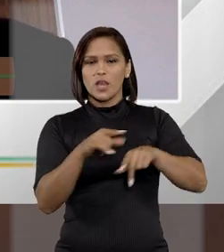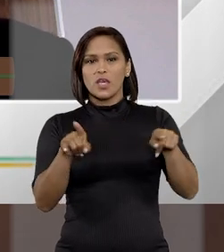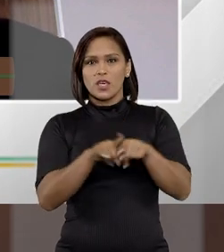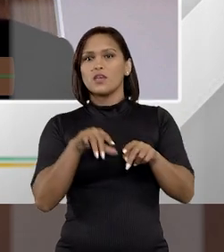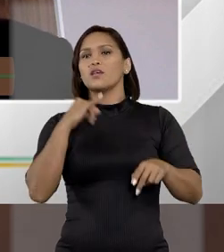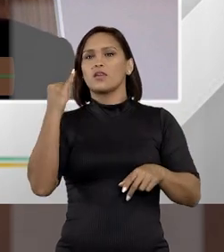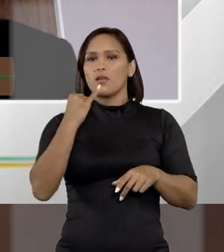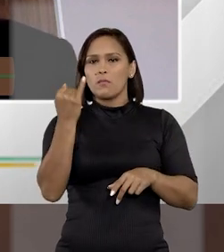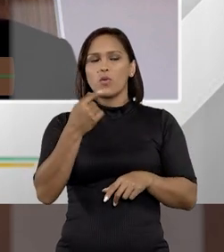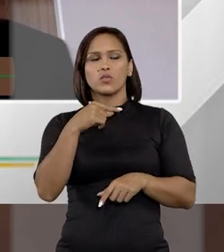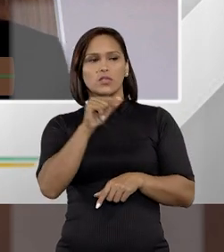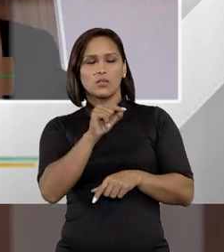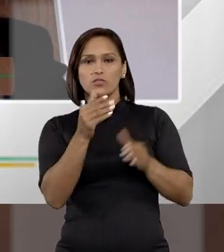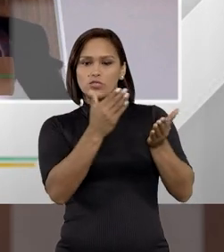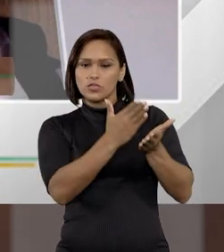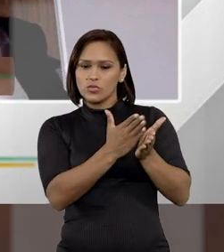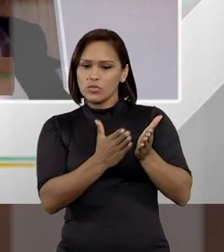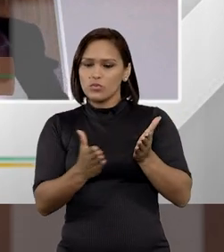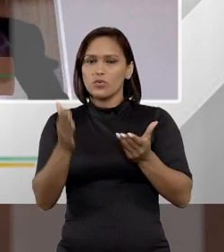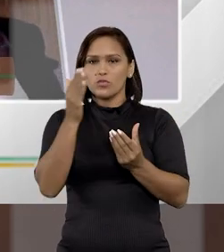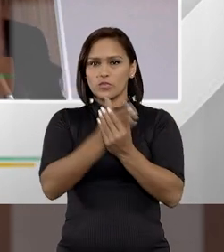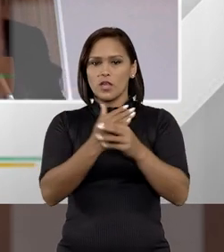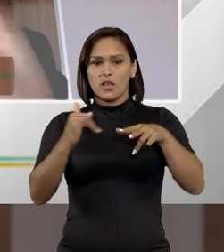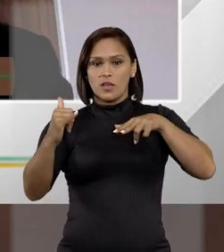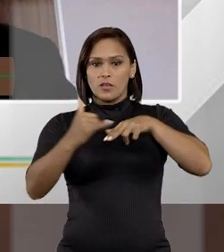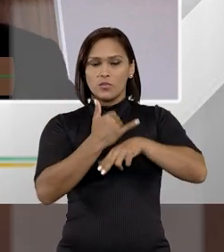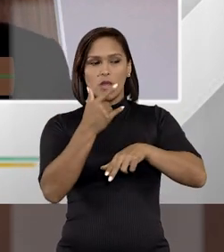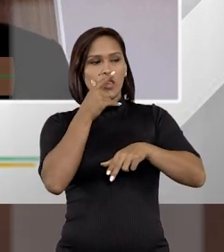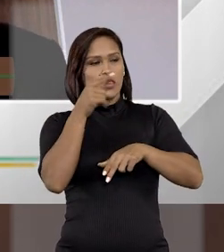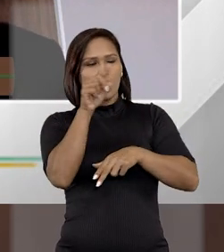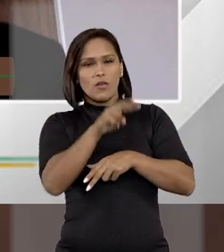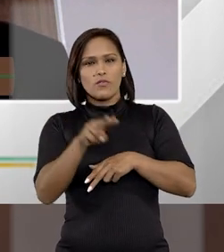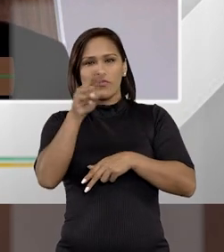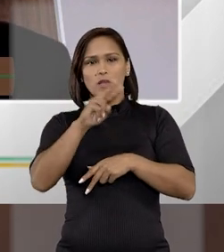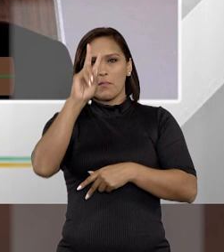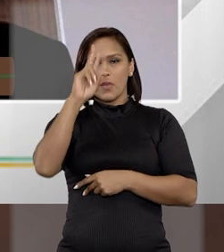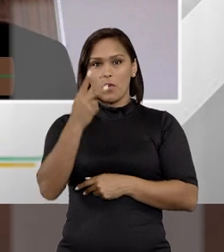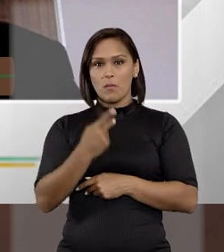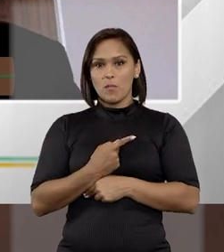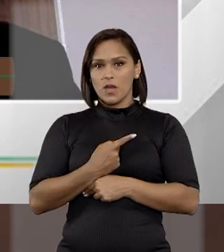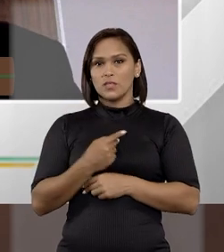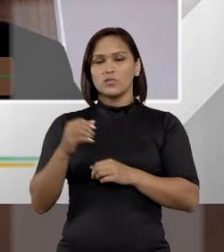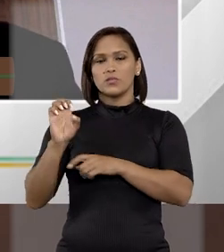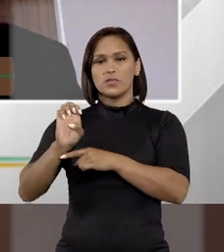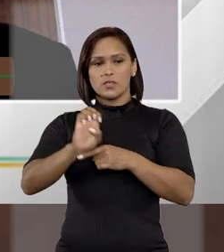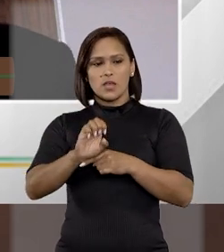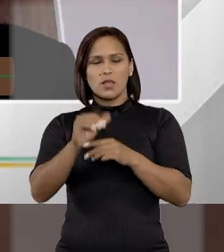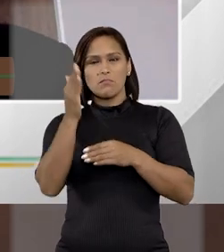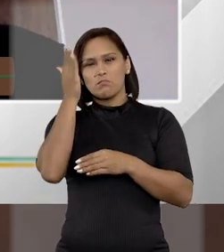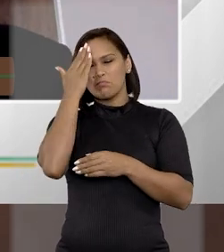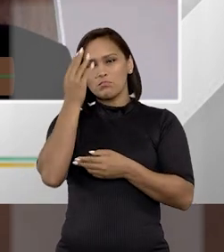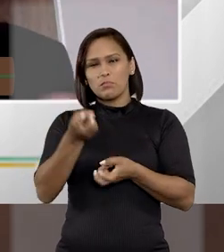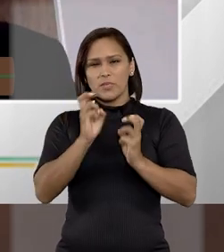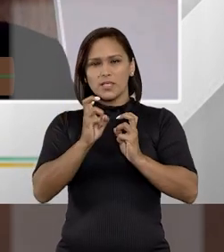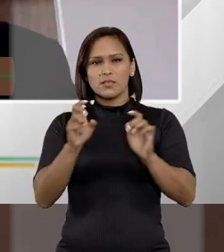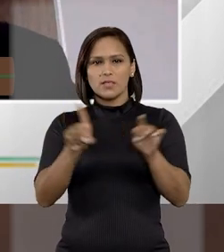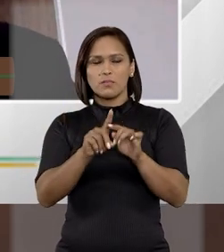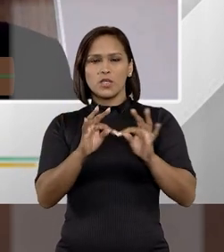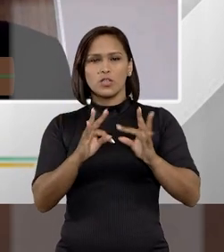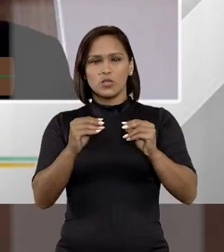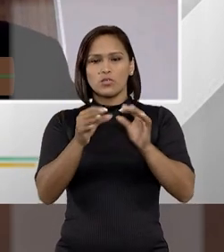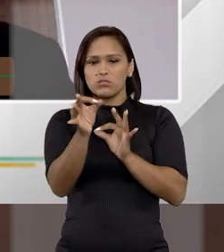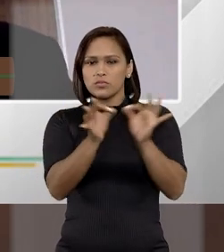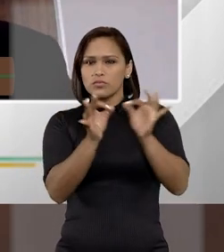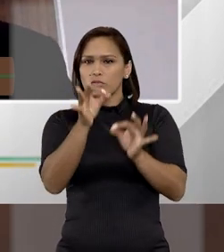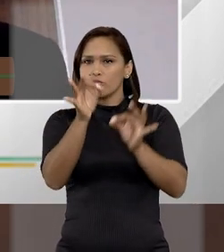super importante nisso, né, a importância da vítima tendo um enfoque mais humano por parte do Estado, e a gente percebe que